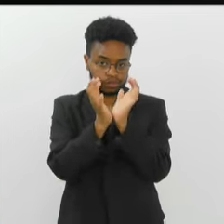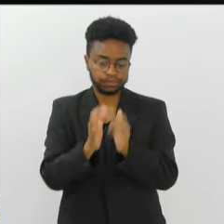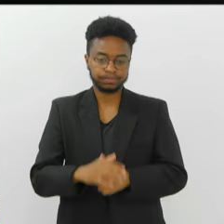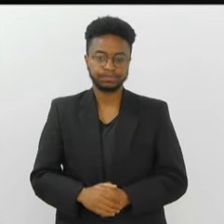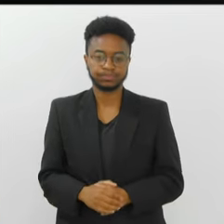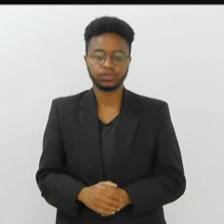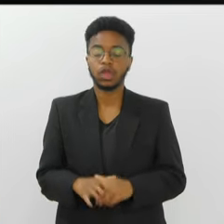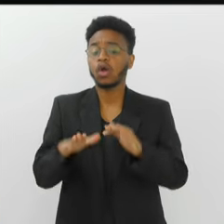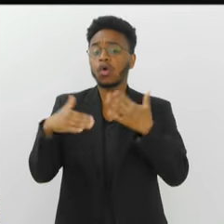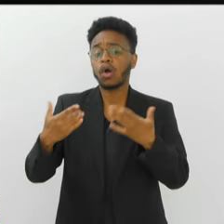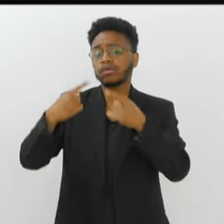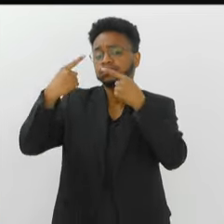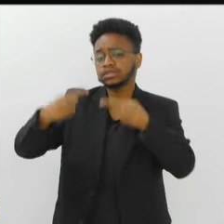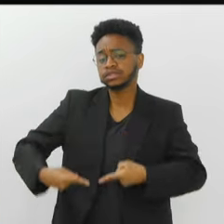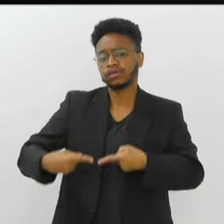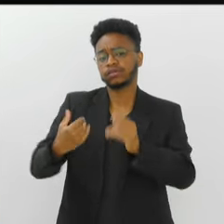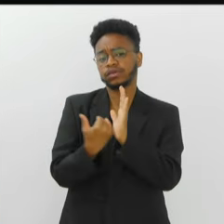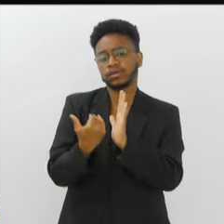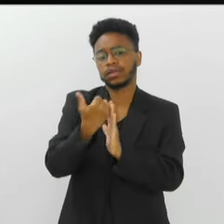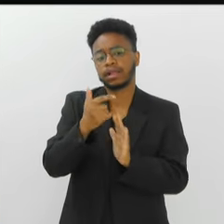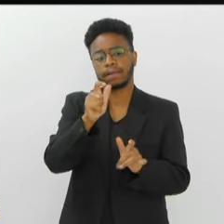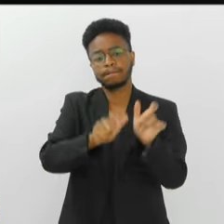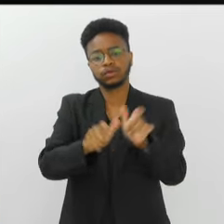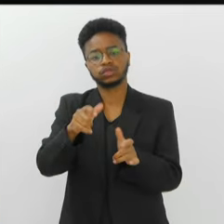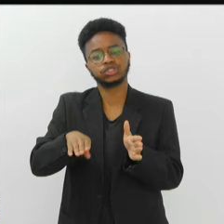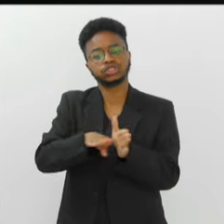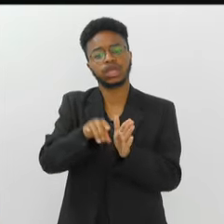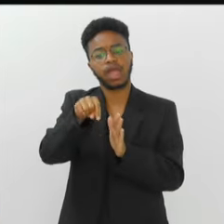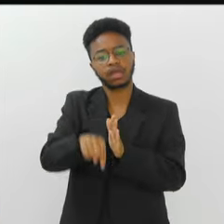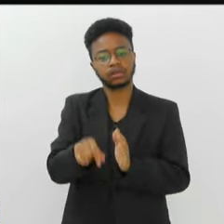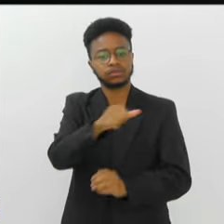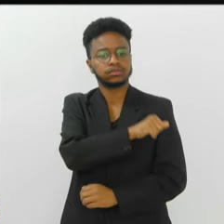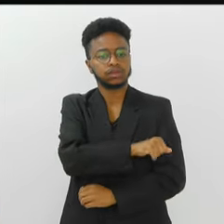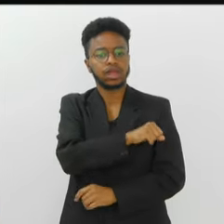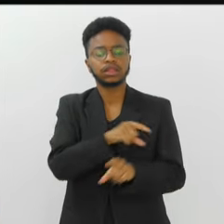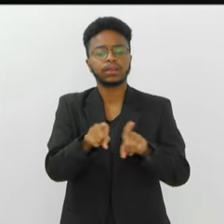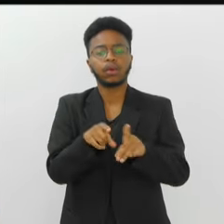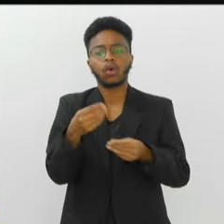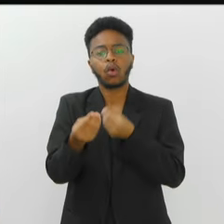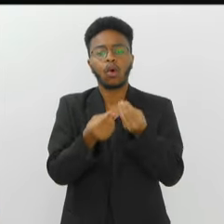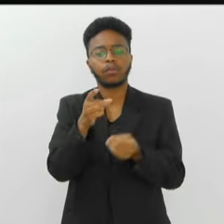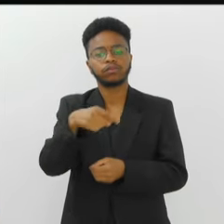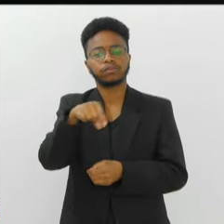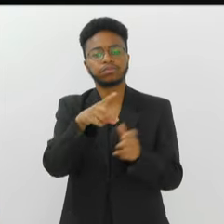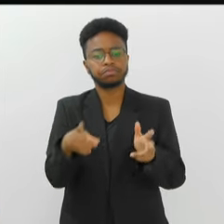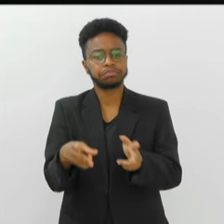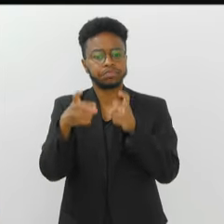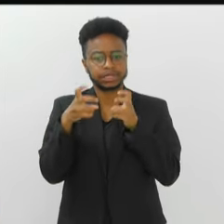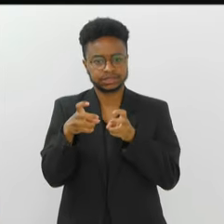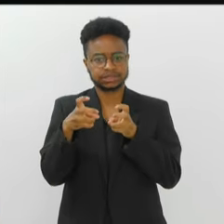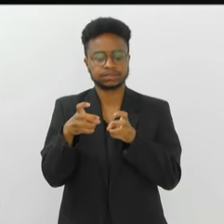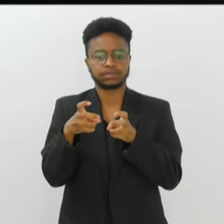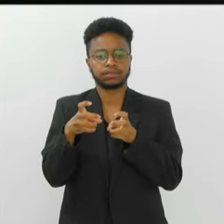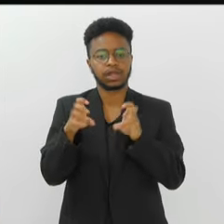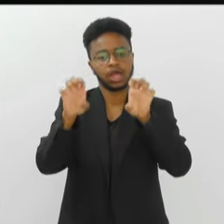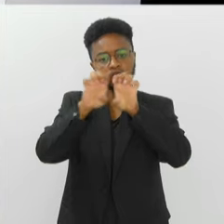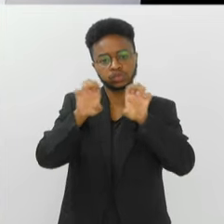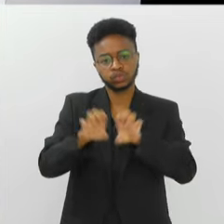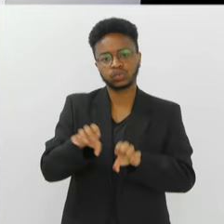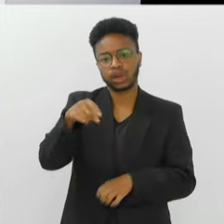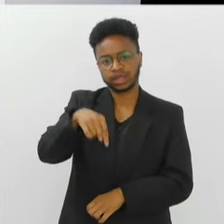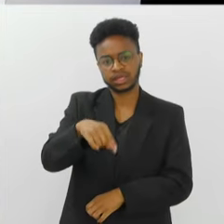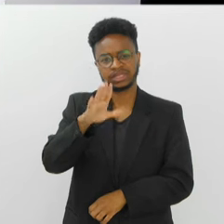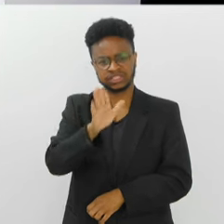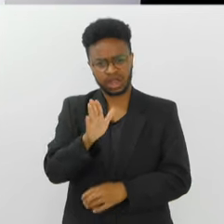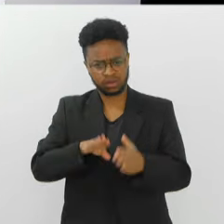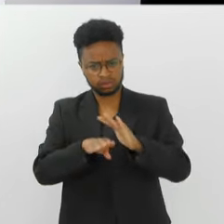desafio dessa pessoa que chega aqui? E que olhar que você tem para toda essa estrutura?